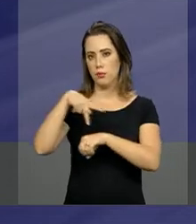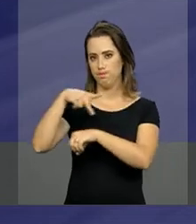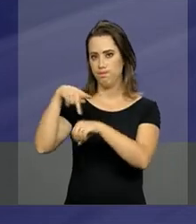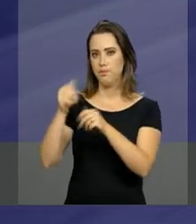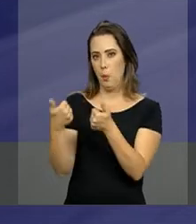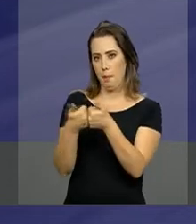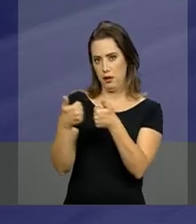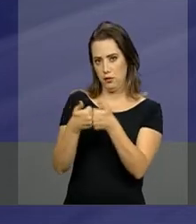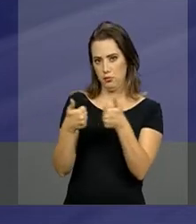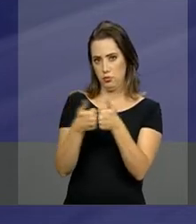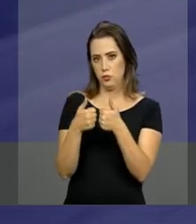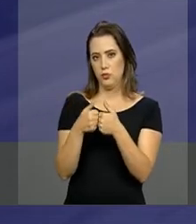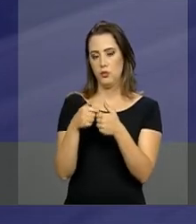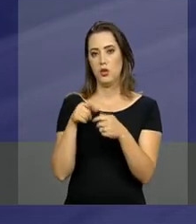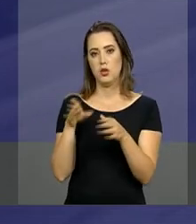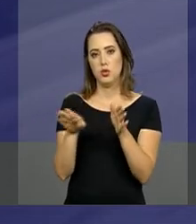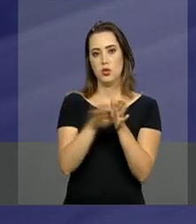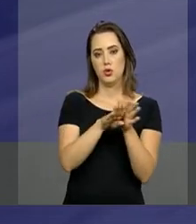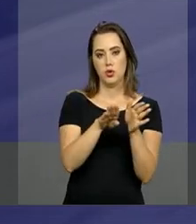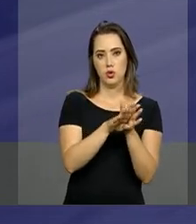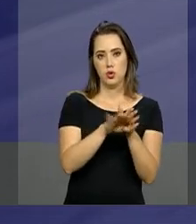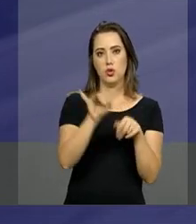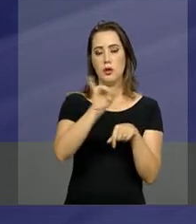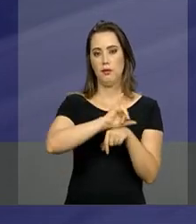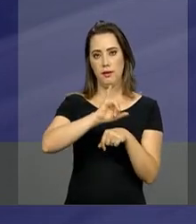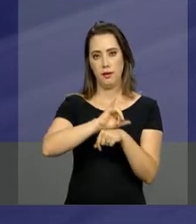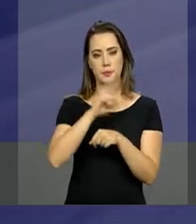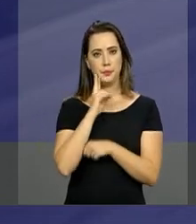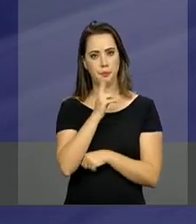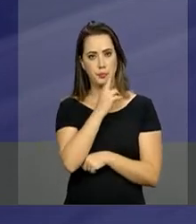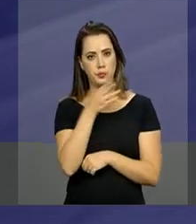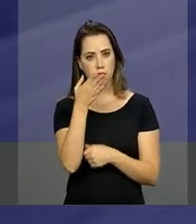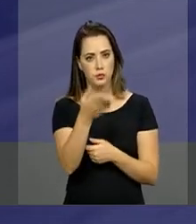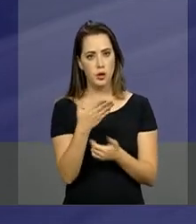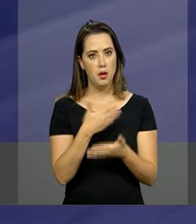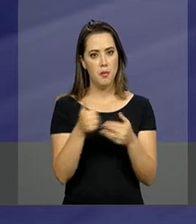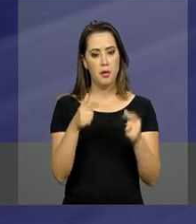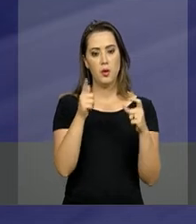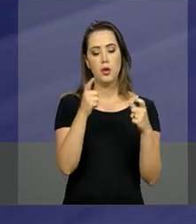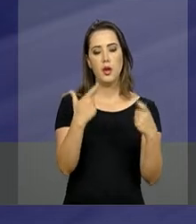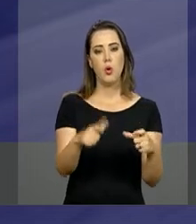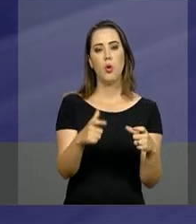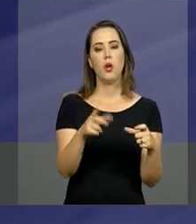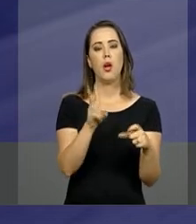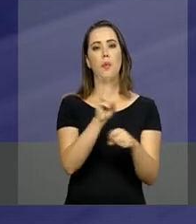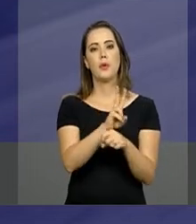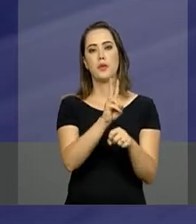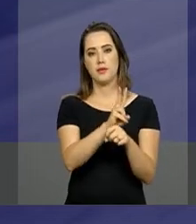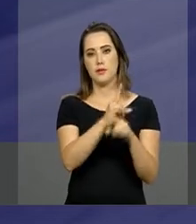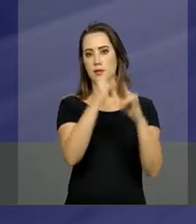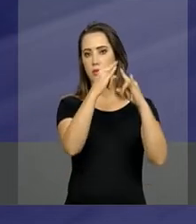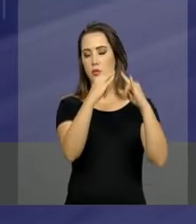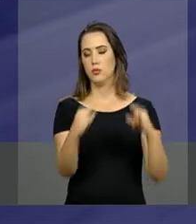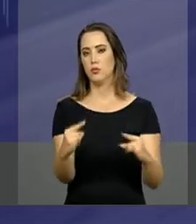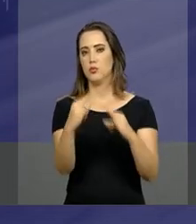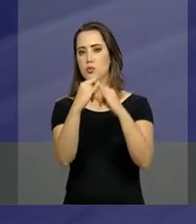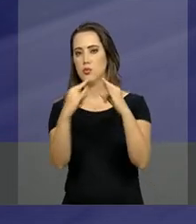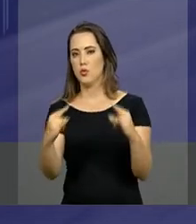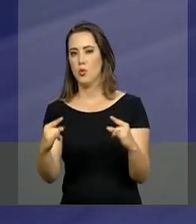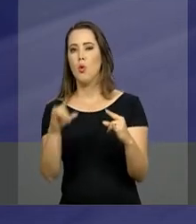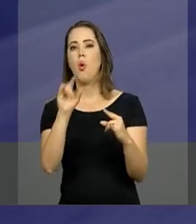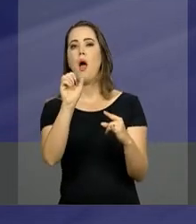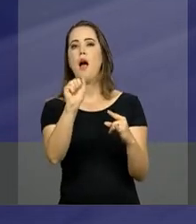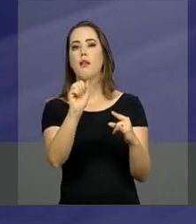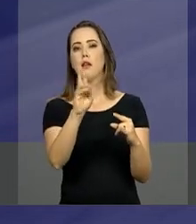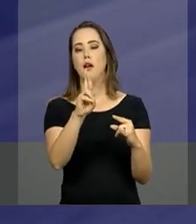Melhorar a proteção dos abrigos e manter em